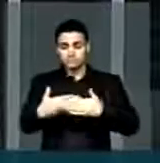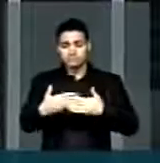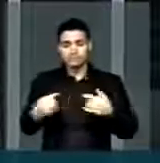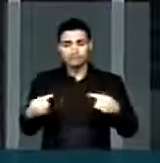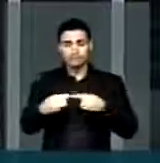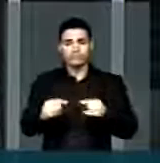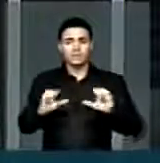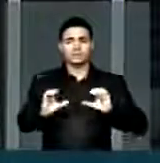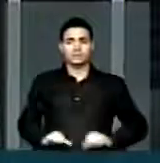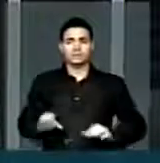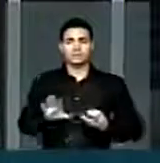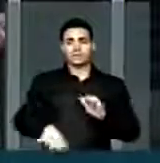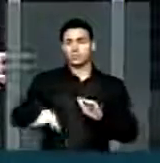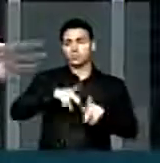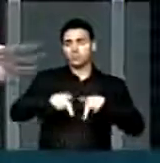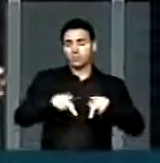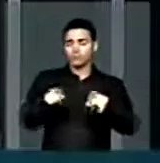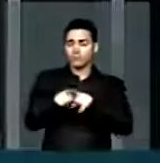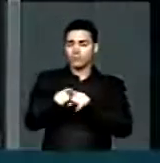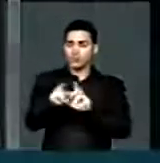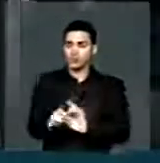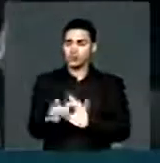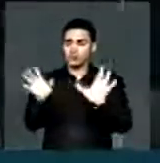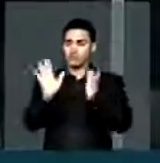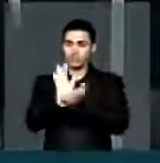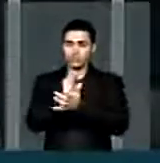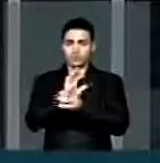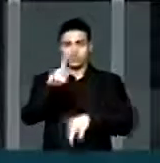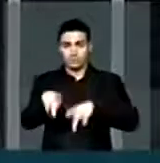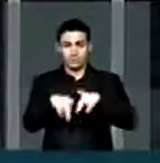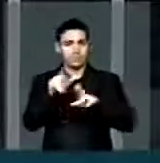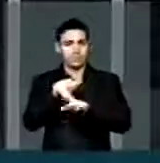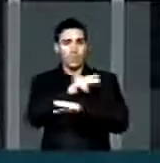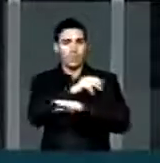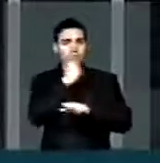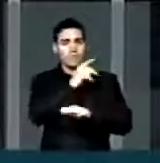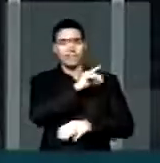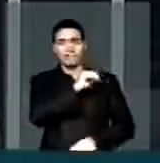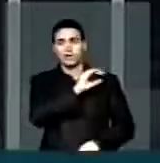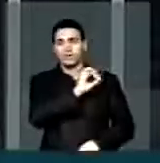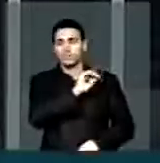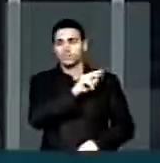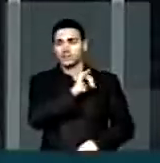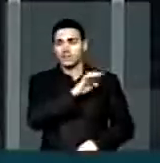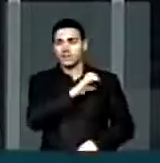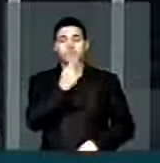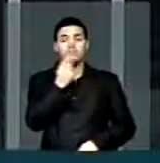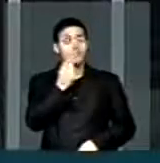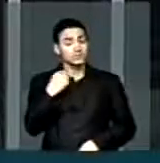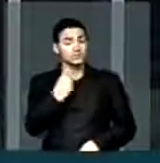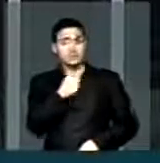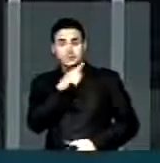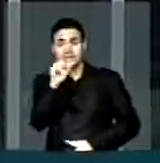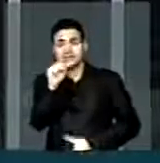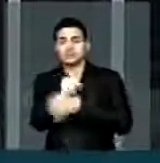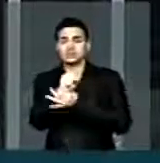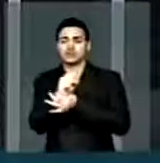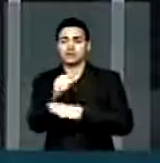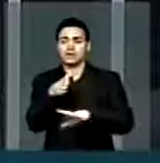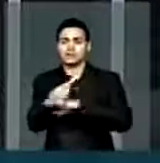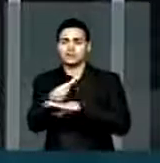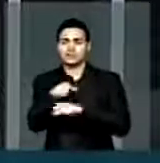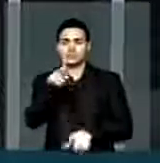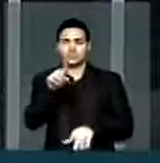cidadania do nosso povo, a libertação da nossa gente, como dizia Paulo Freire, que a gente garanta um acesso à educação